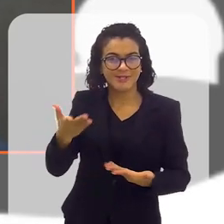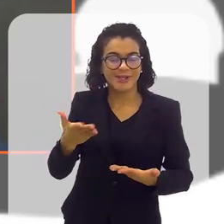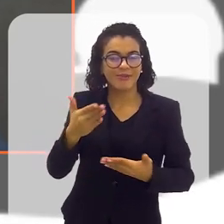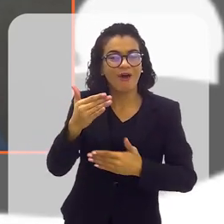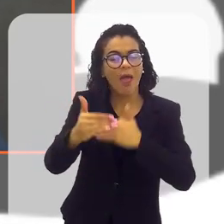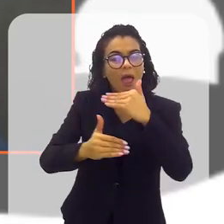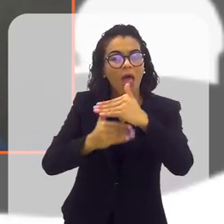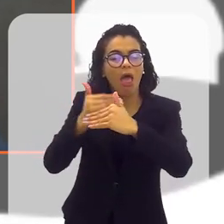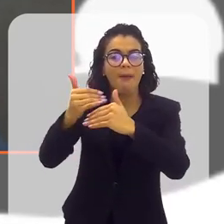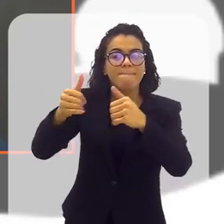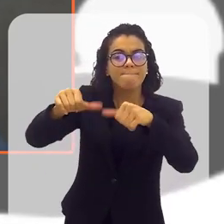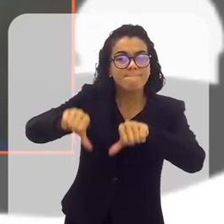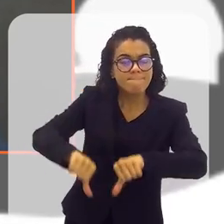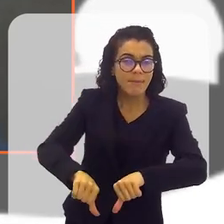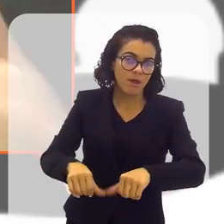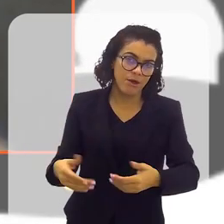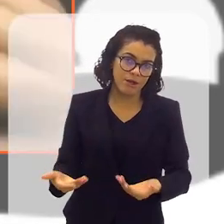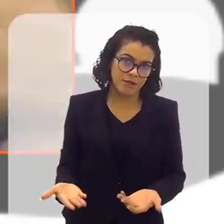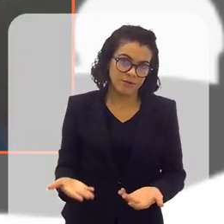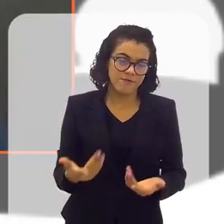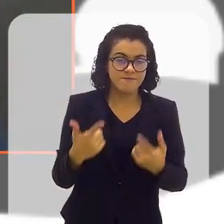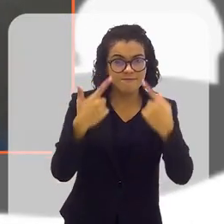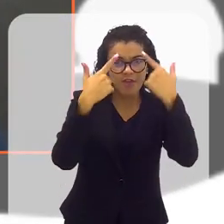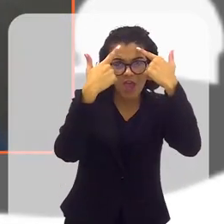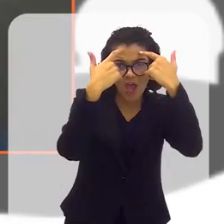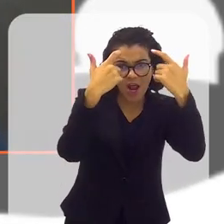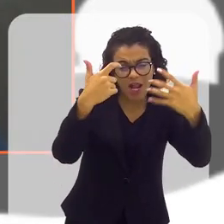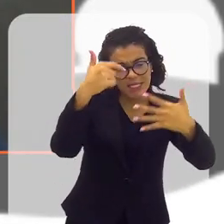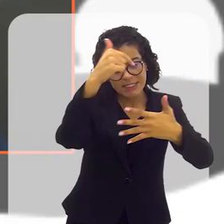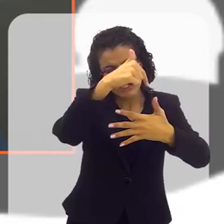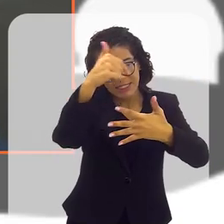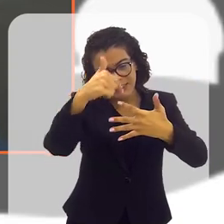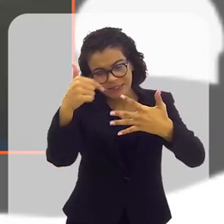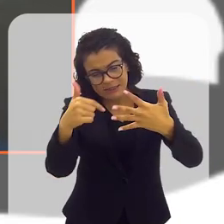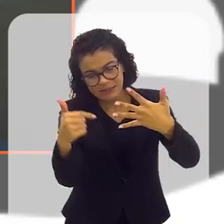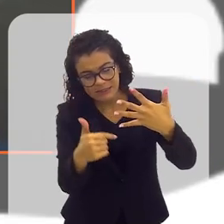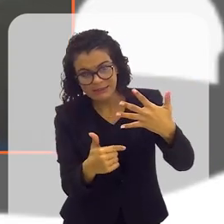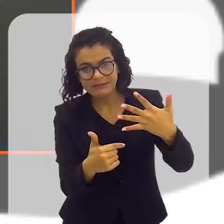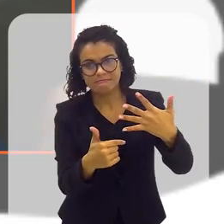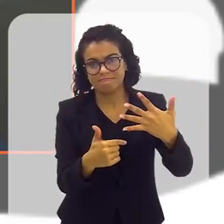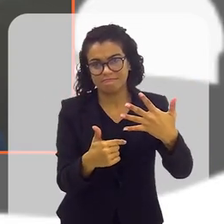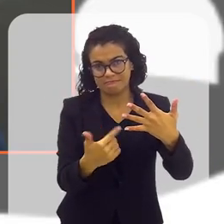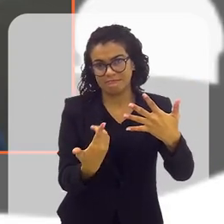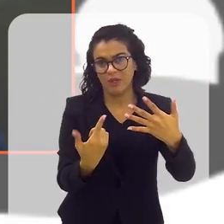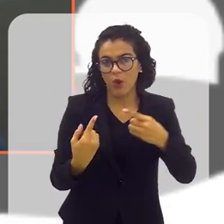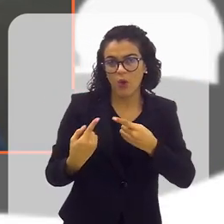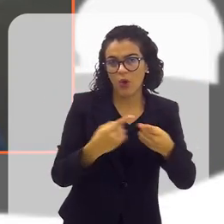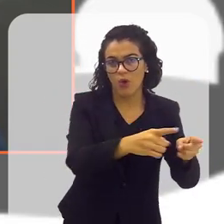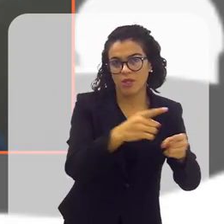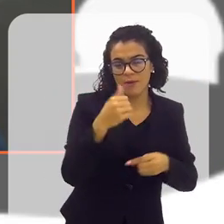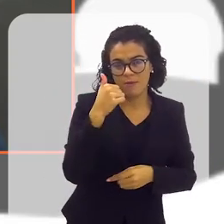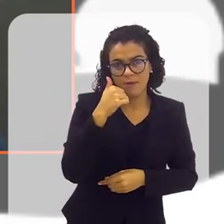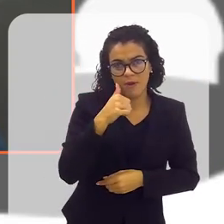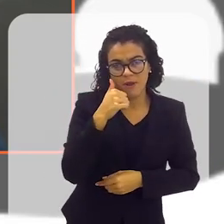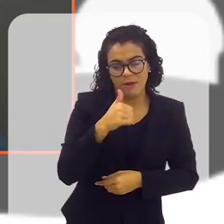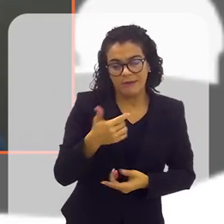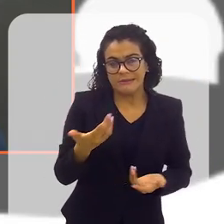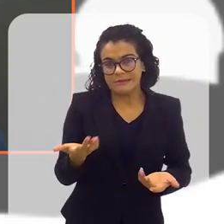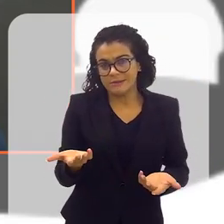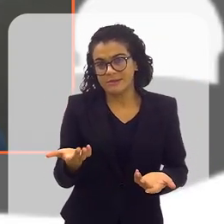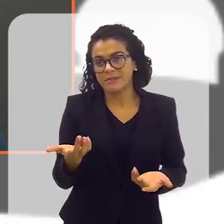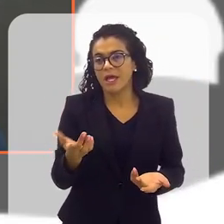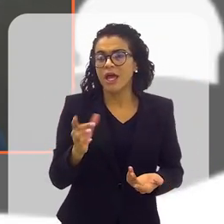escalar da violência psicológica para as demais violências que compõem, o leque de violências contra mulheres,